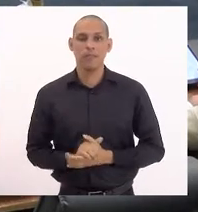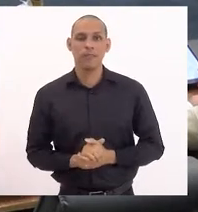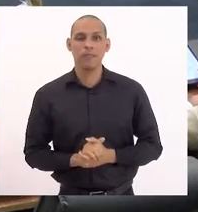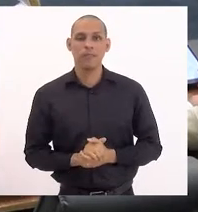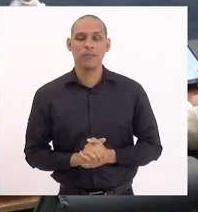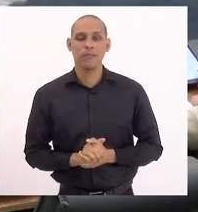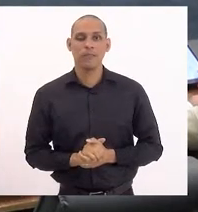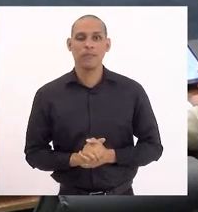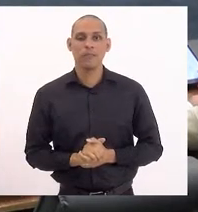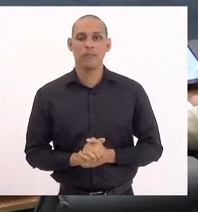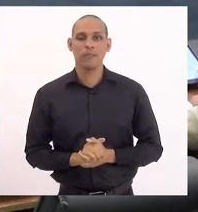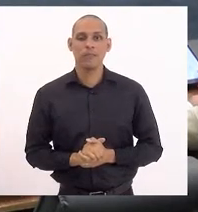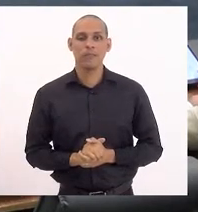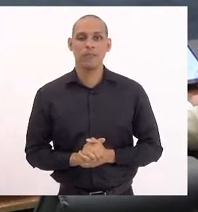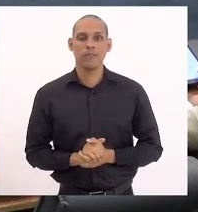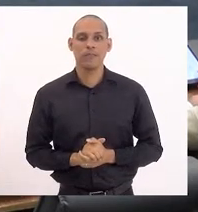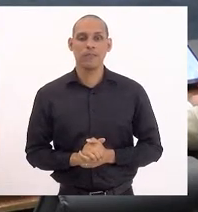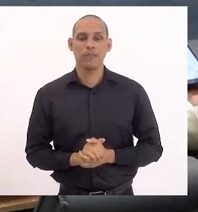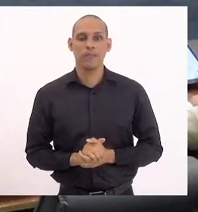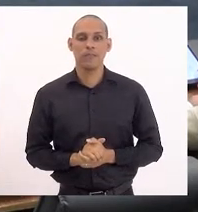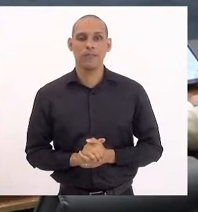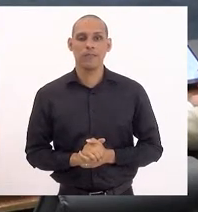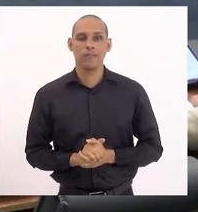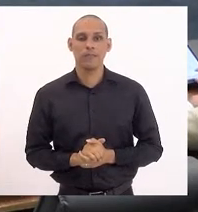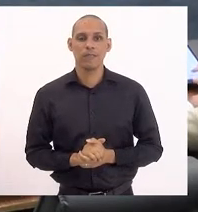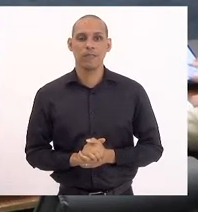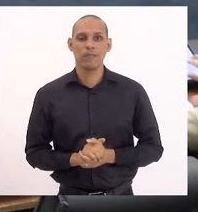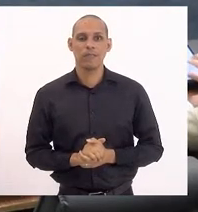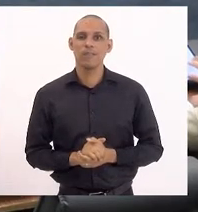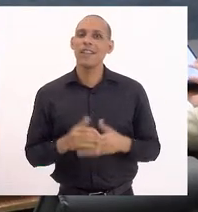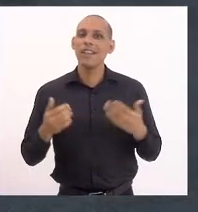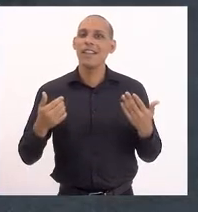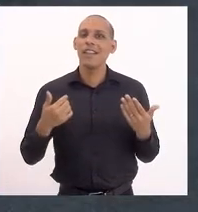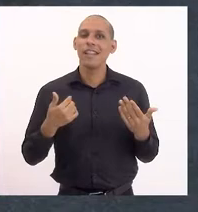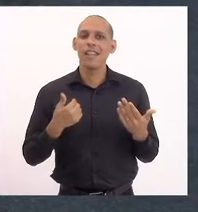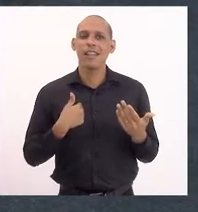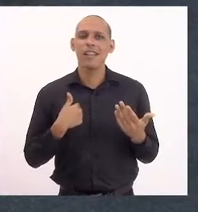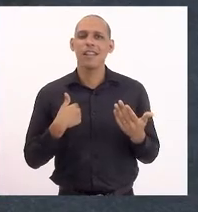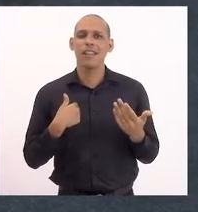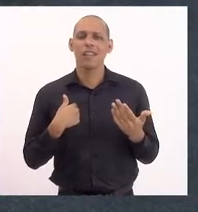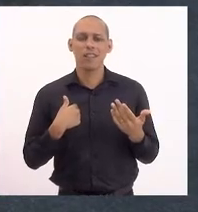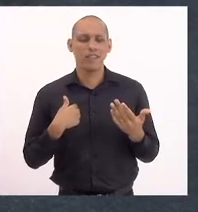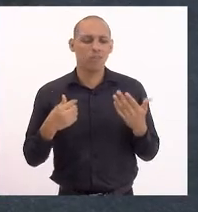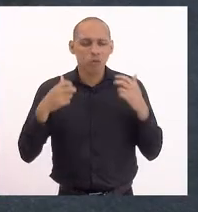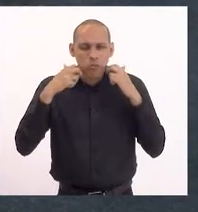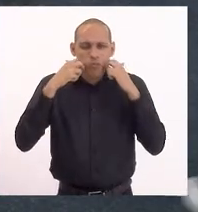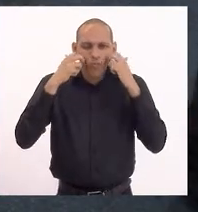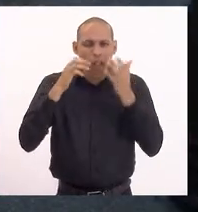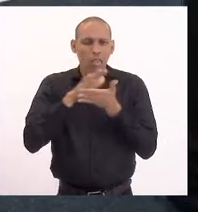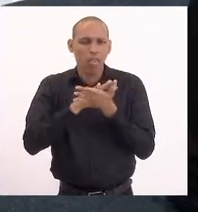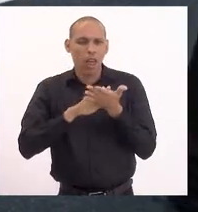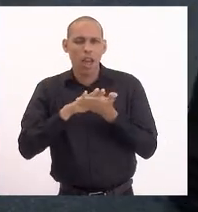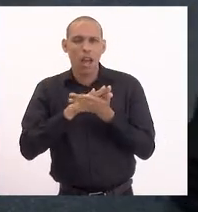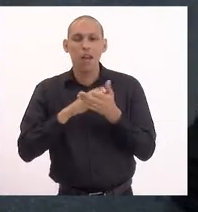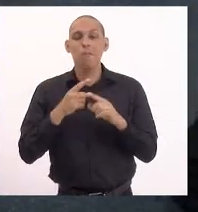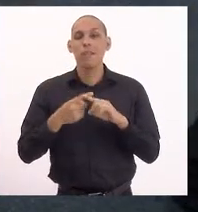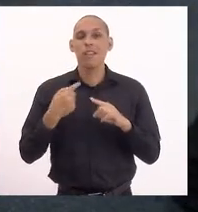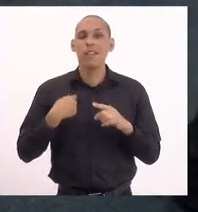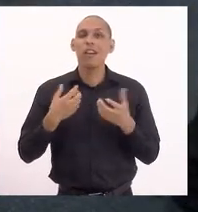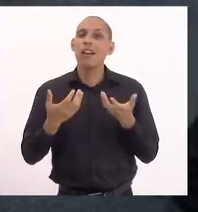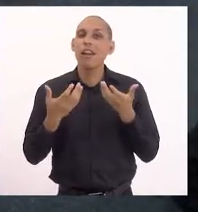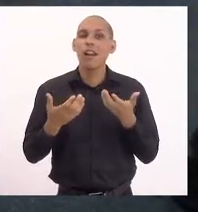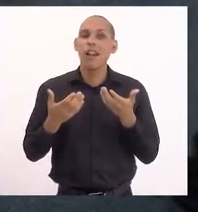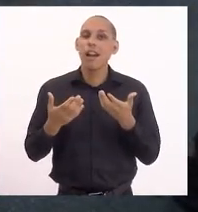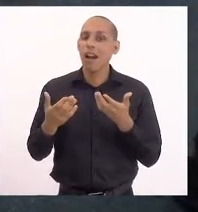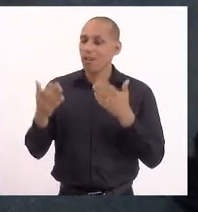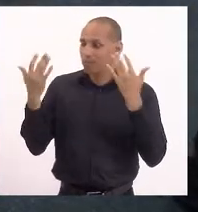ponderação aqui sem nenhum interesse de causar qualquer tipo de embaraço ao projeto, porque eu quero saudar a